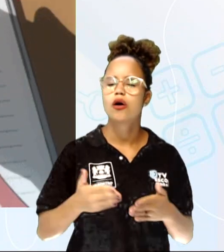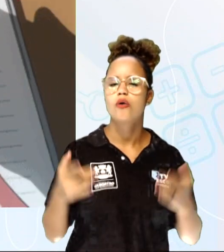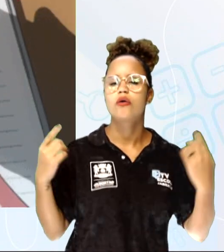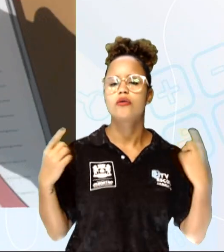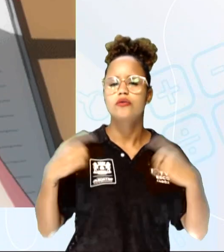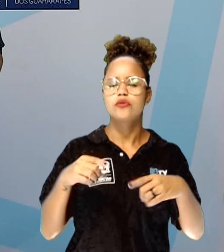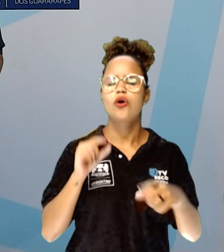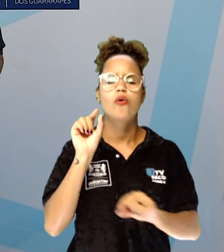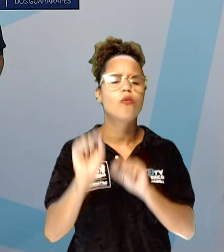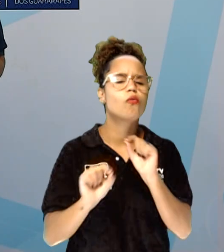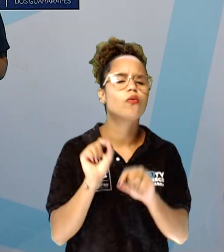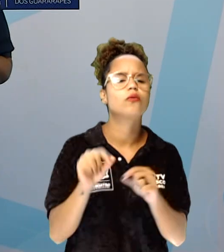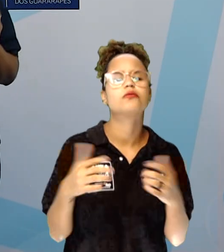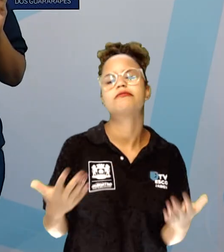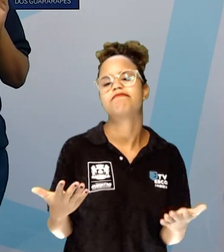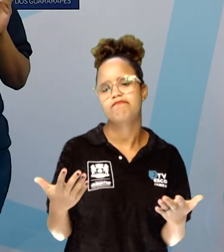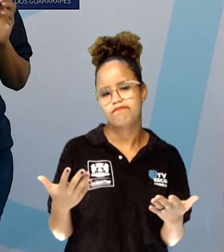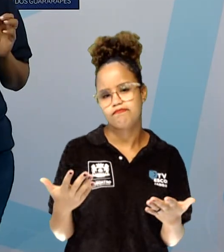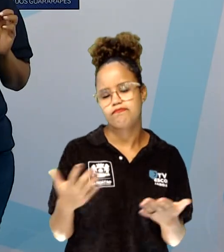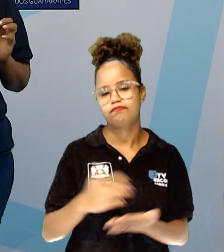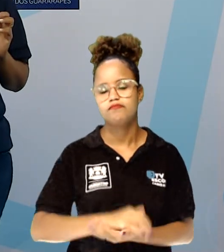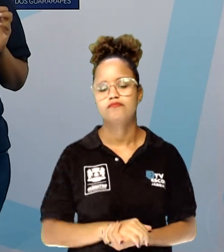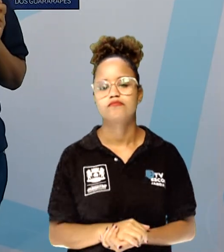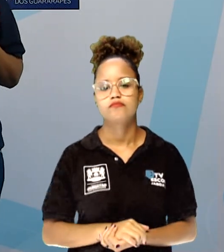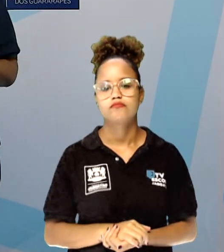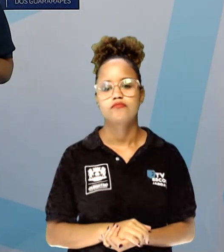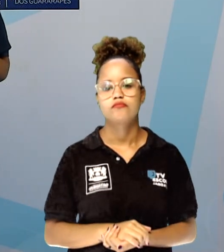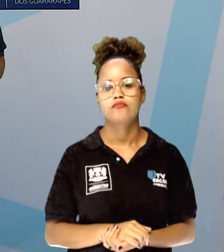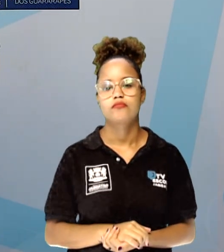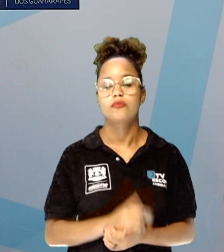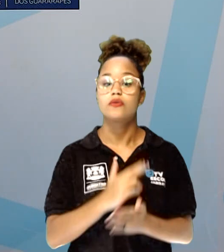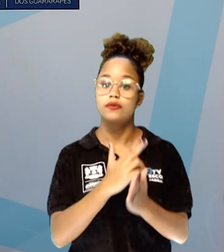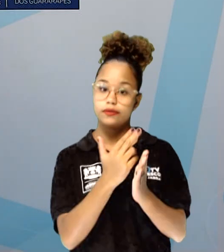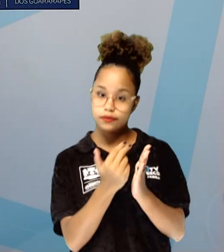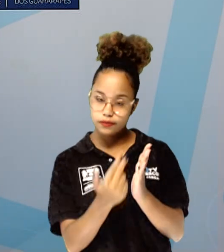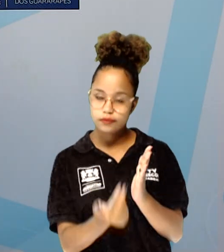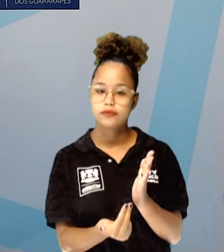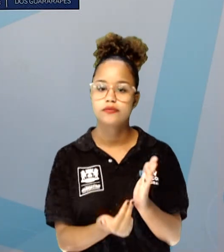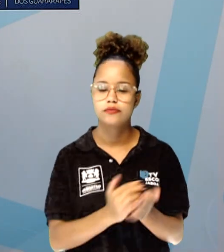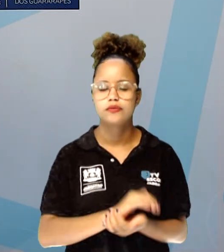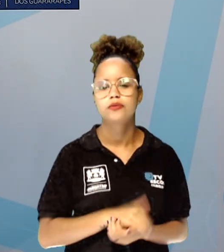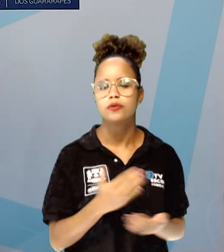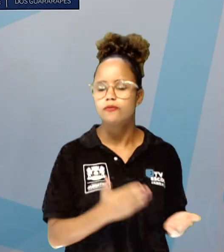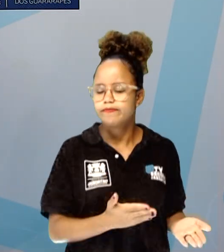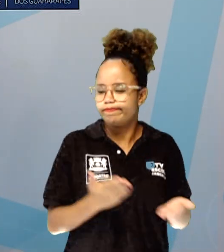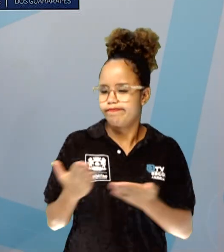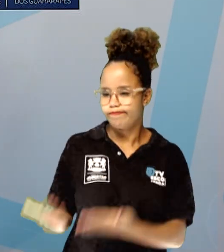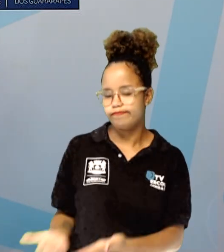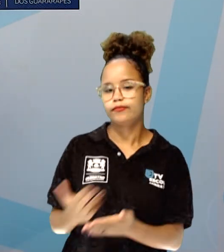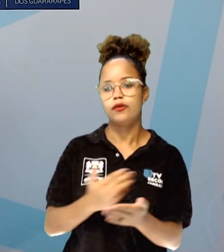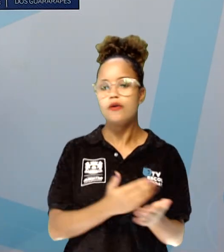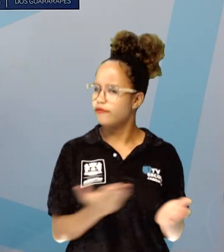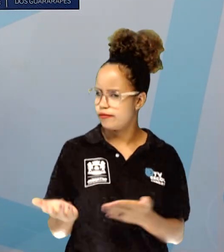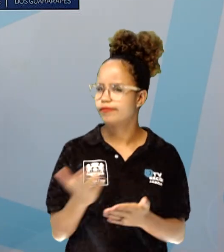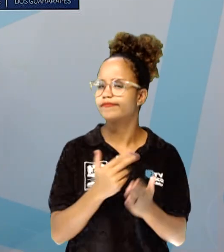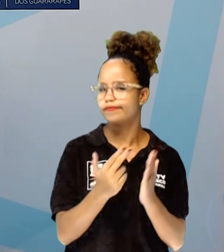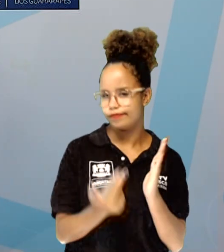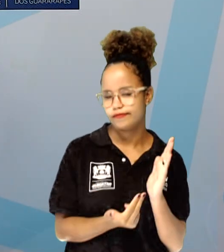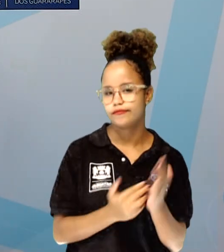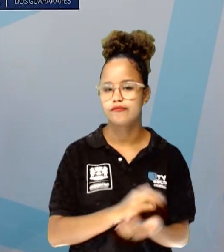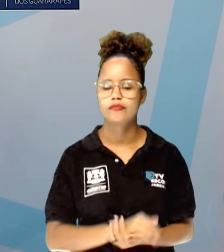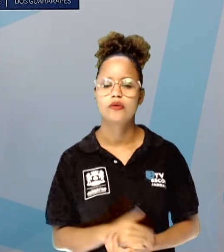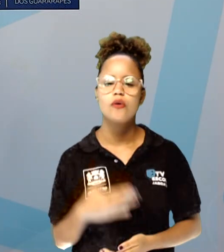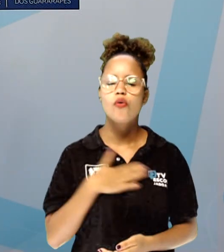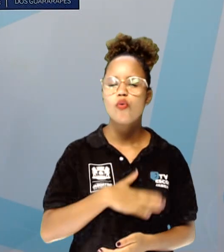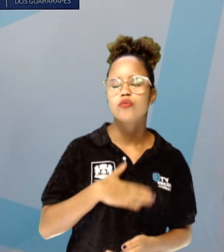que fica para a gente hoje? A gente vai desenhar. Então, o convite para vocês é vamos desenhar? E o que eu gostaria